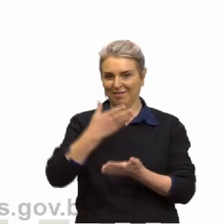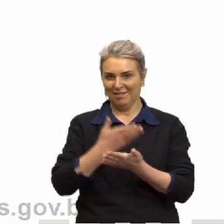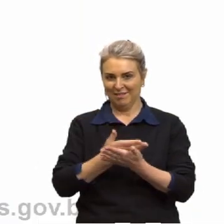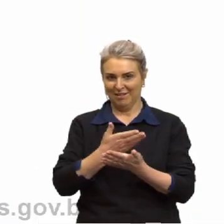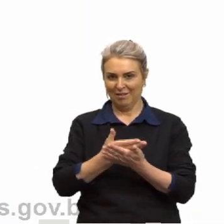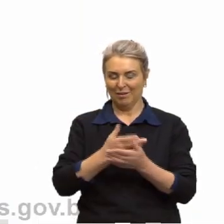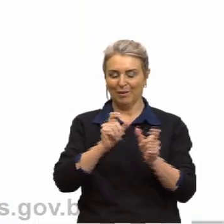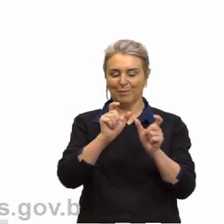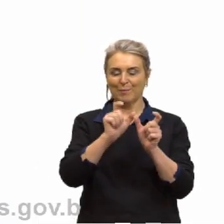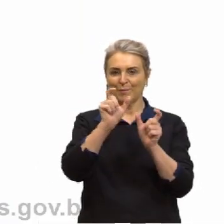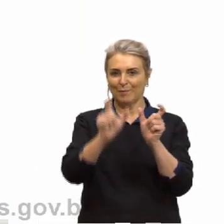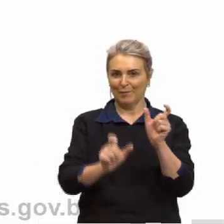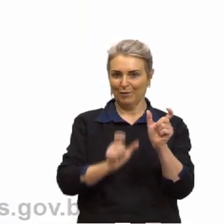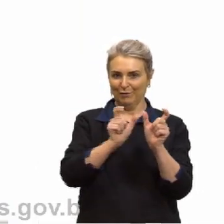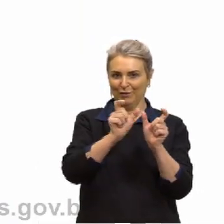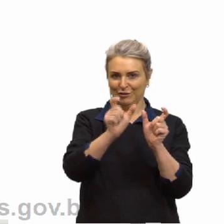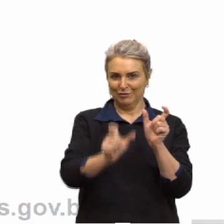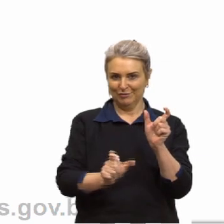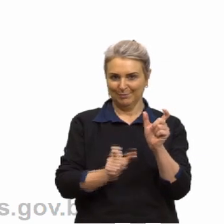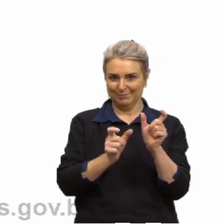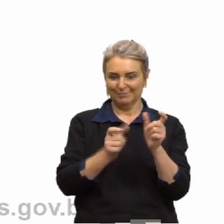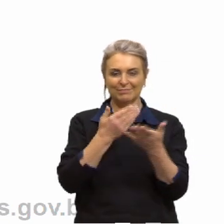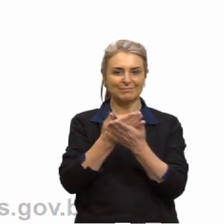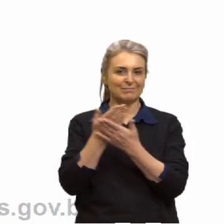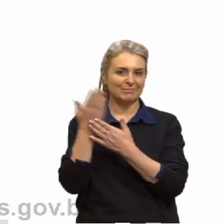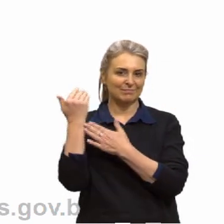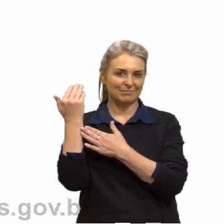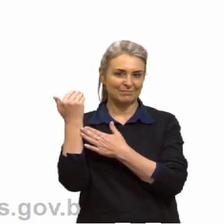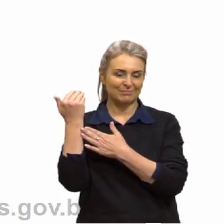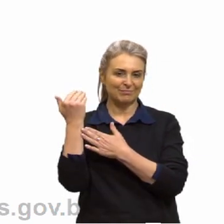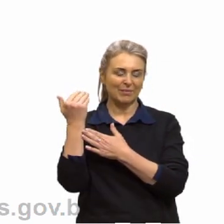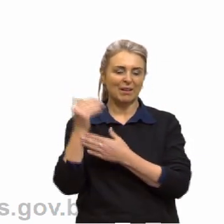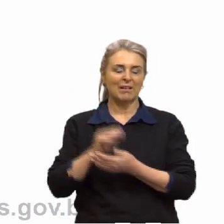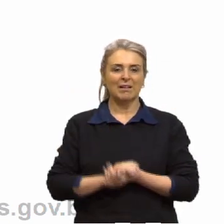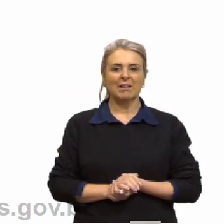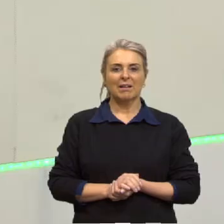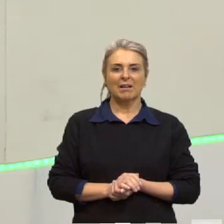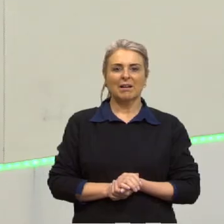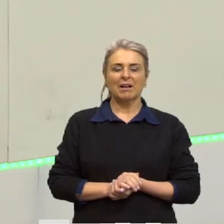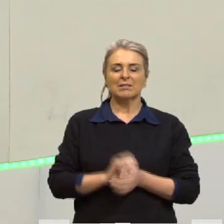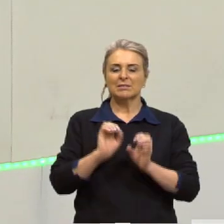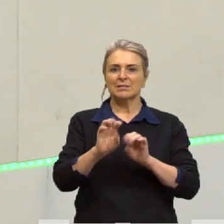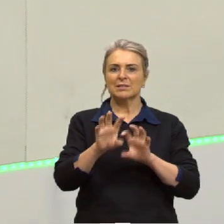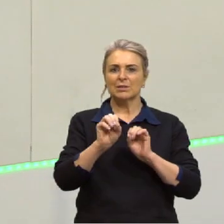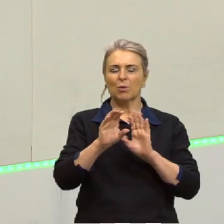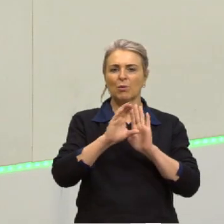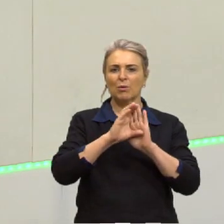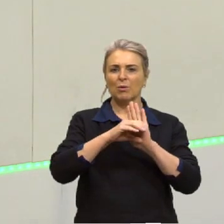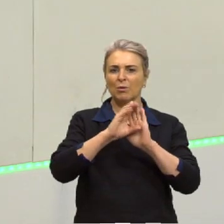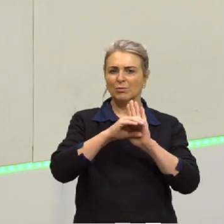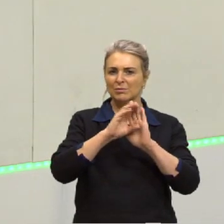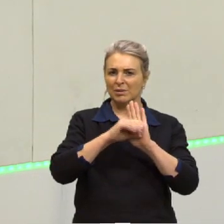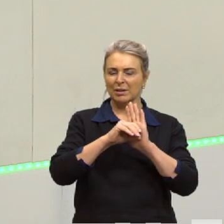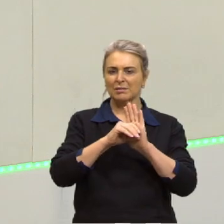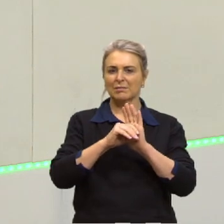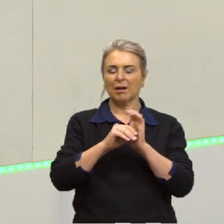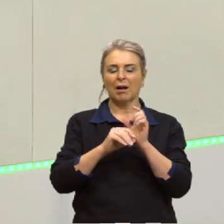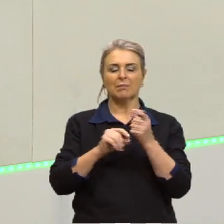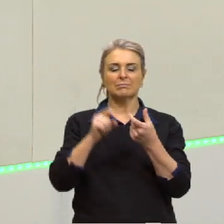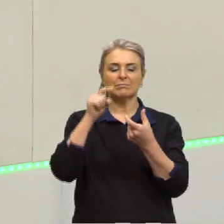morfologia. Nas aulas anteriores, vocês devem estar lembrados que a gente trabalhou alguns conceitos com relação a radical,